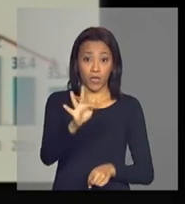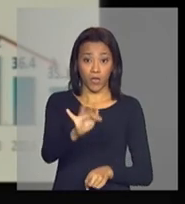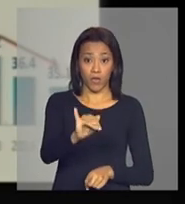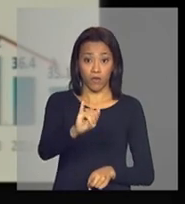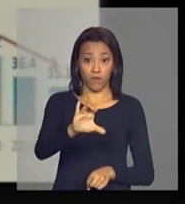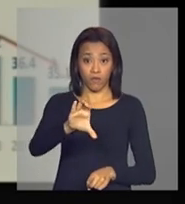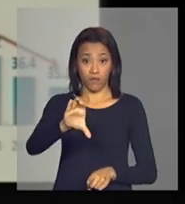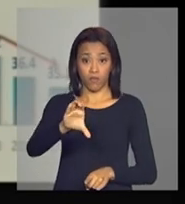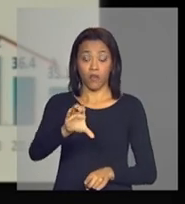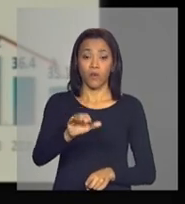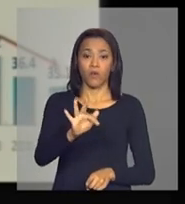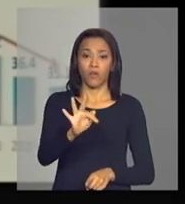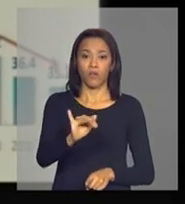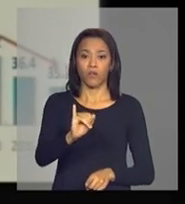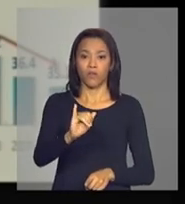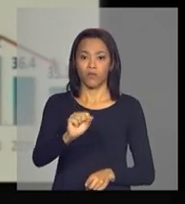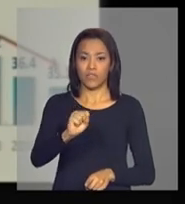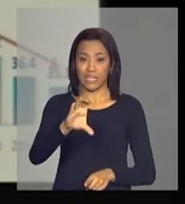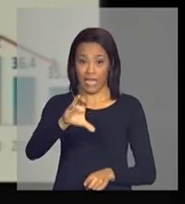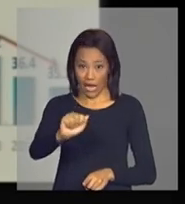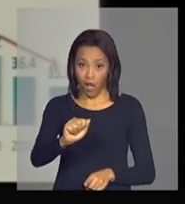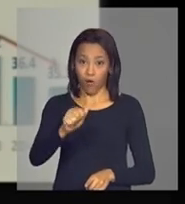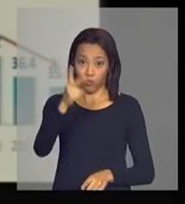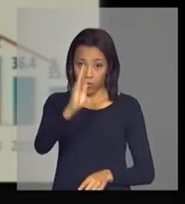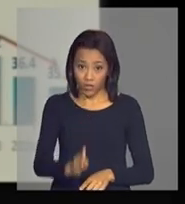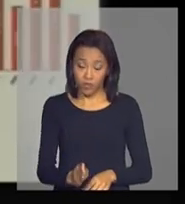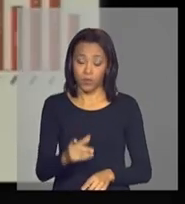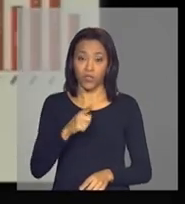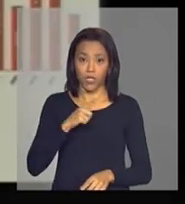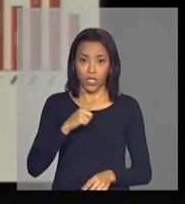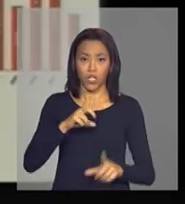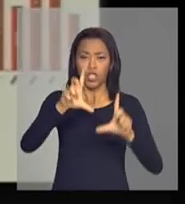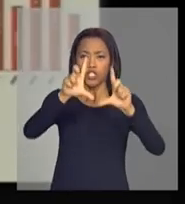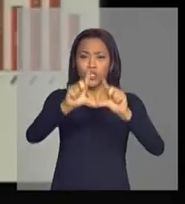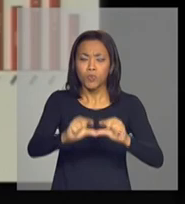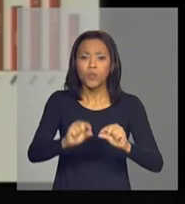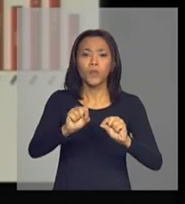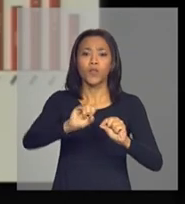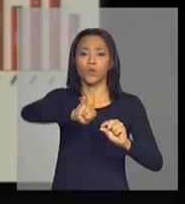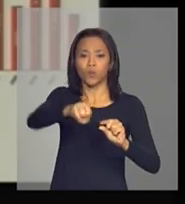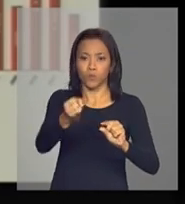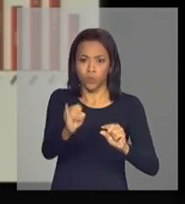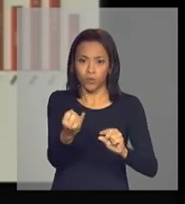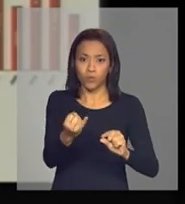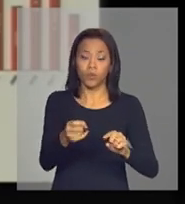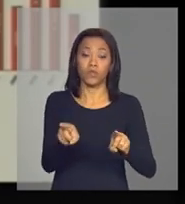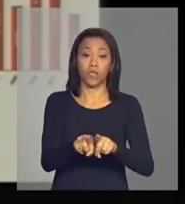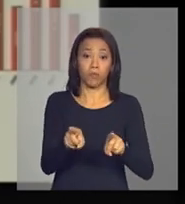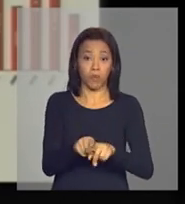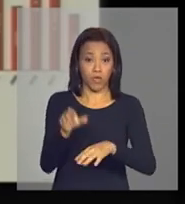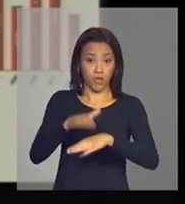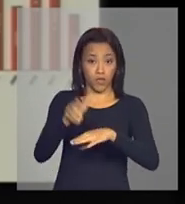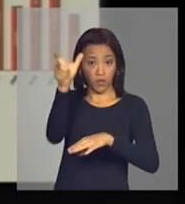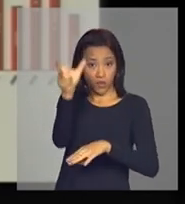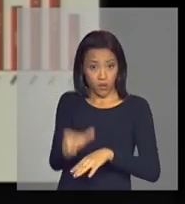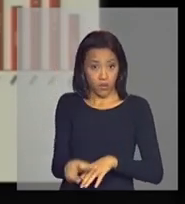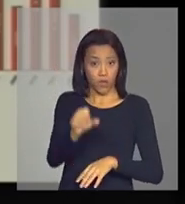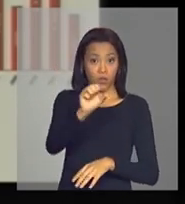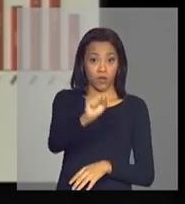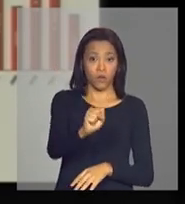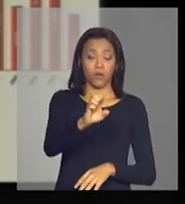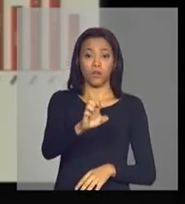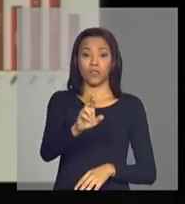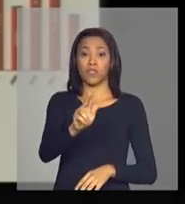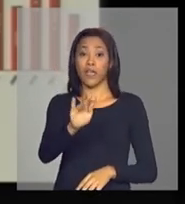característica importante para ter permitido a redução de juros. O Sérgio chamou a atenção